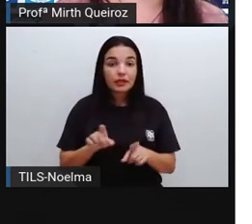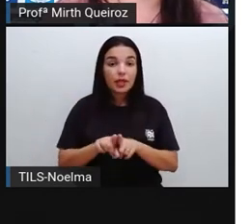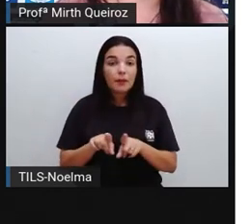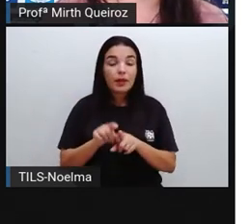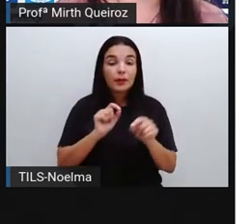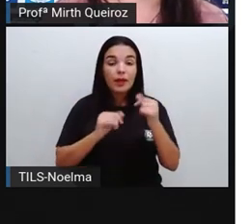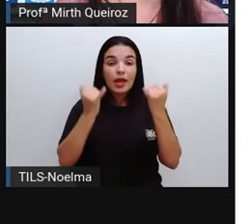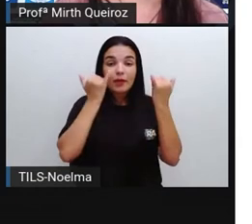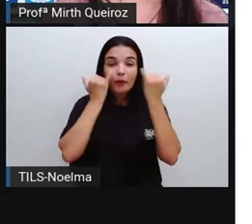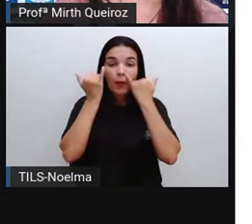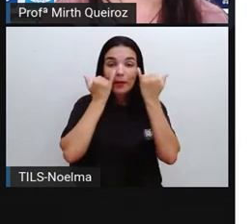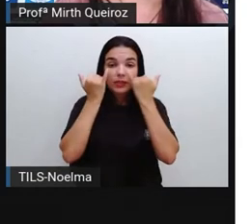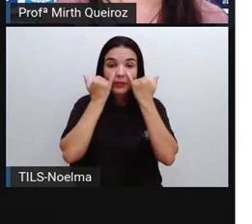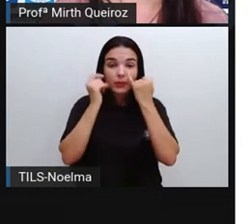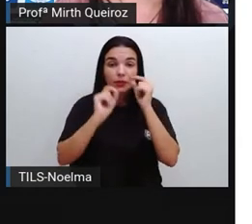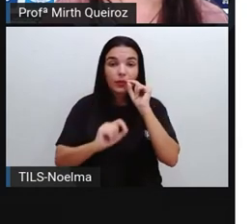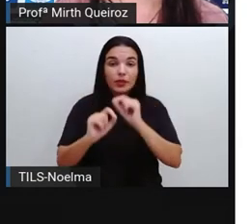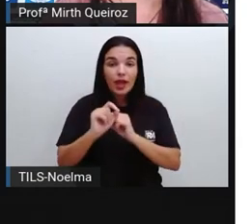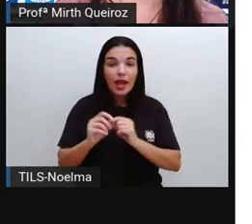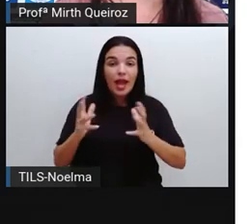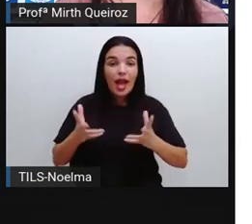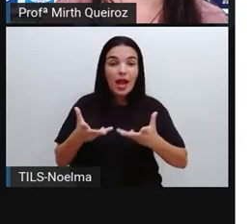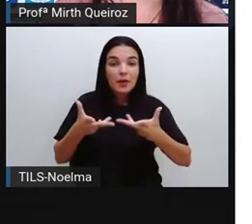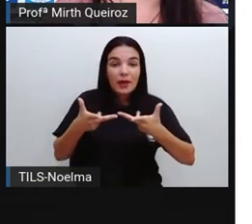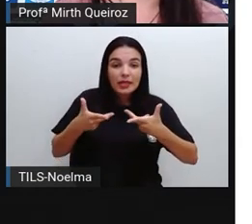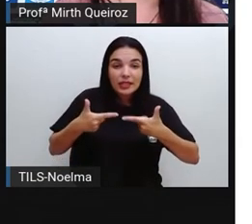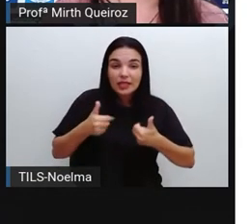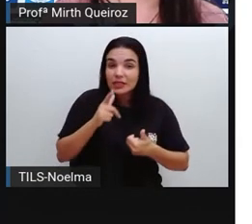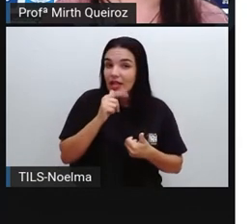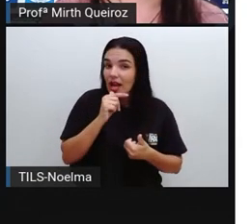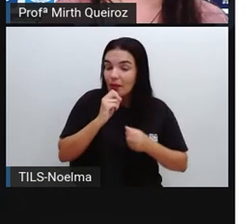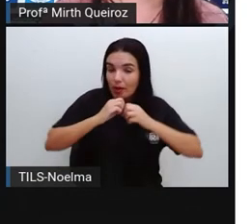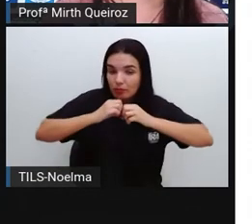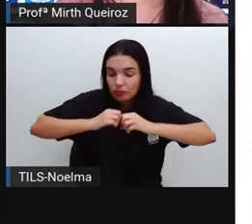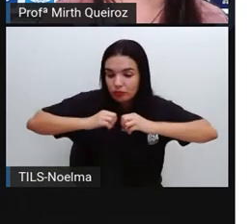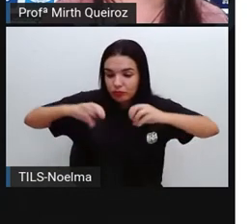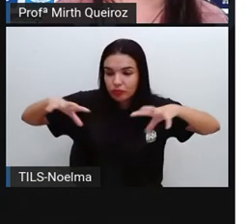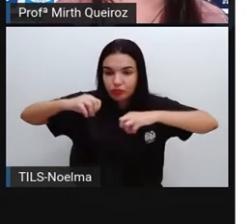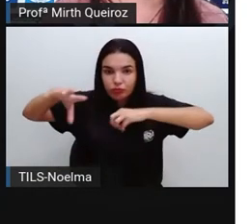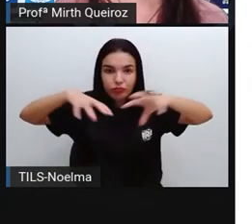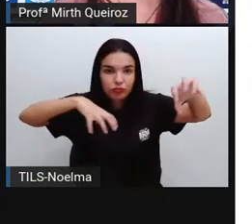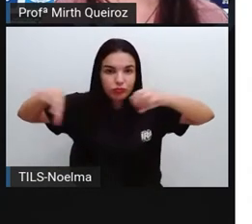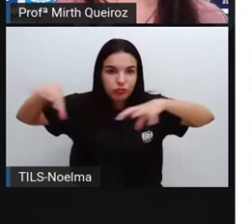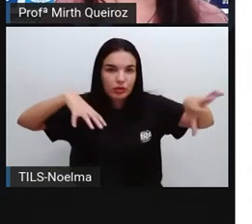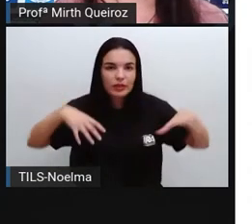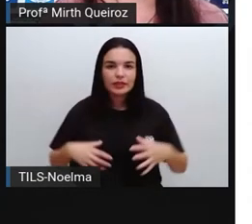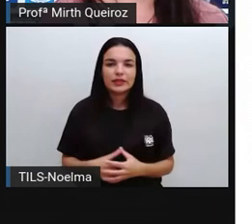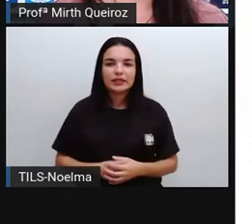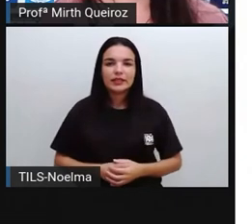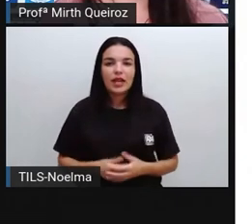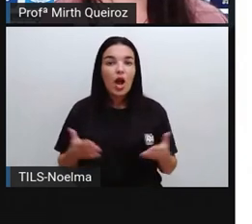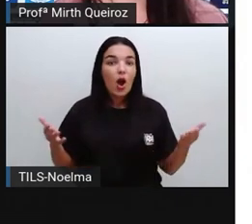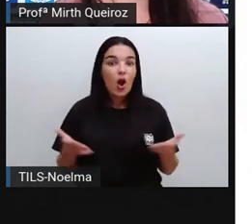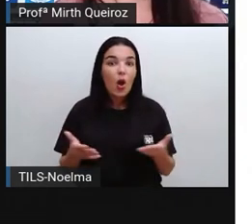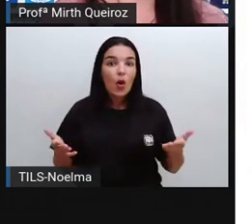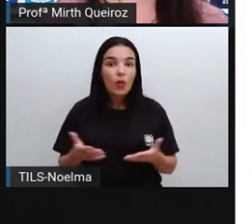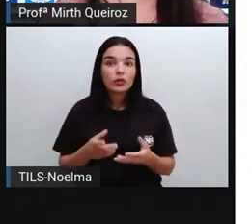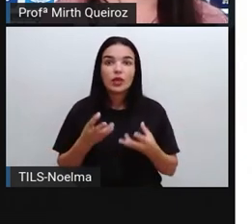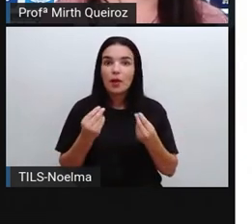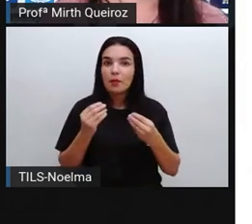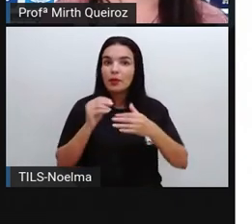sobre os padrões de qualidade da água distribuída. atualmente, muitas